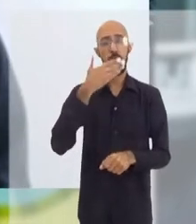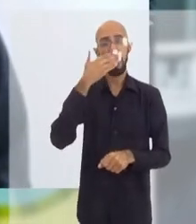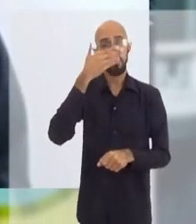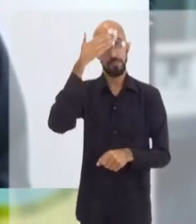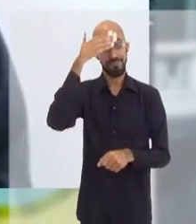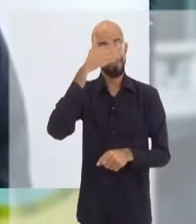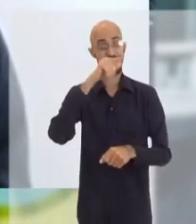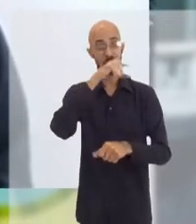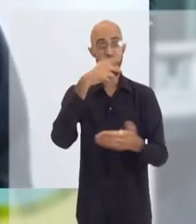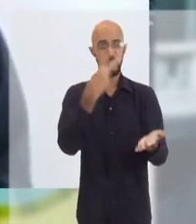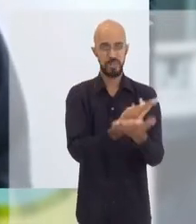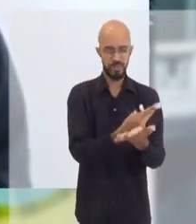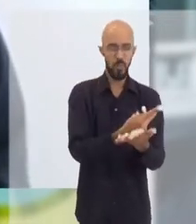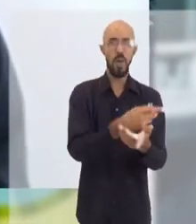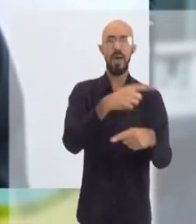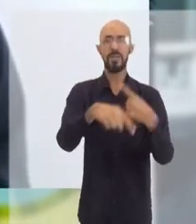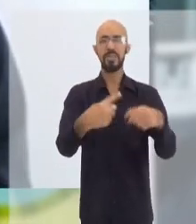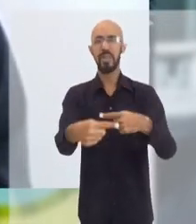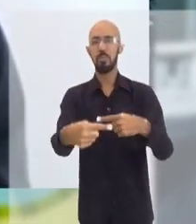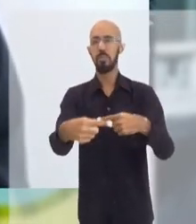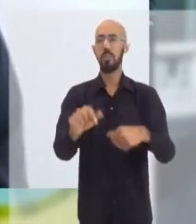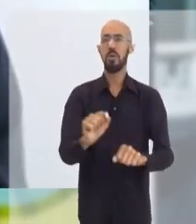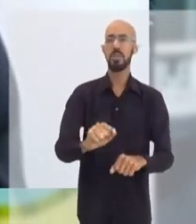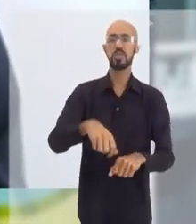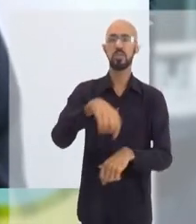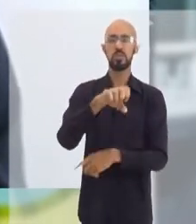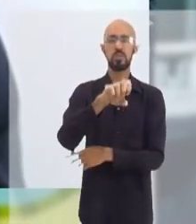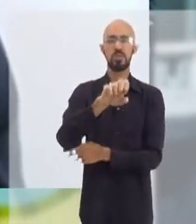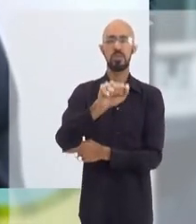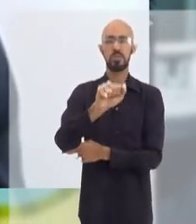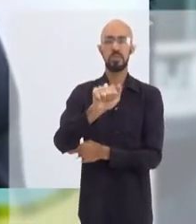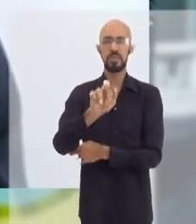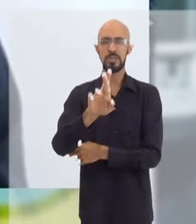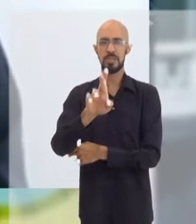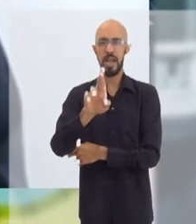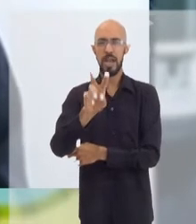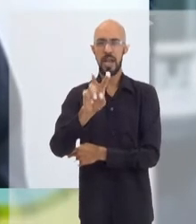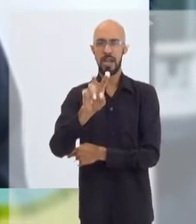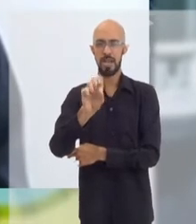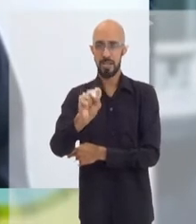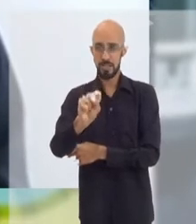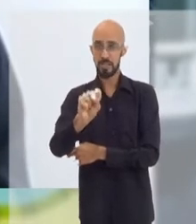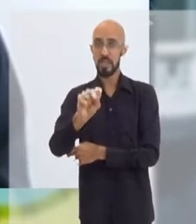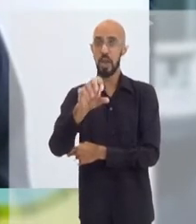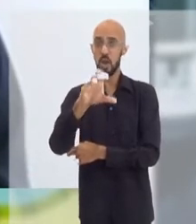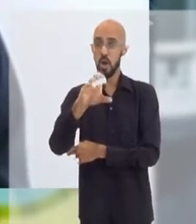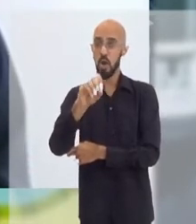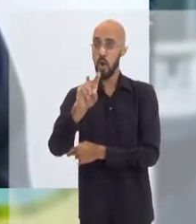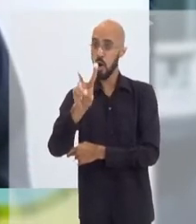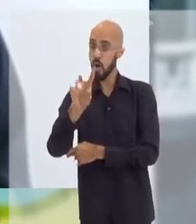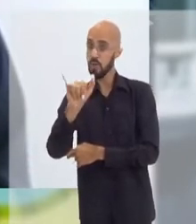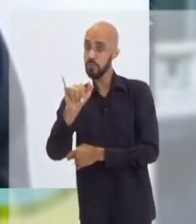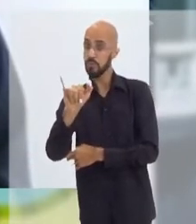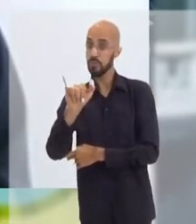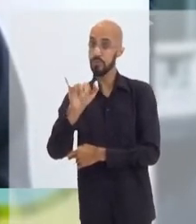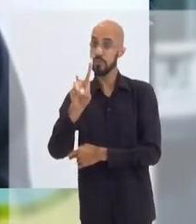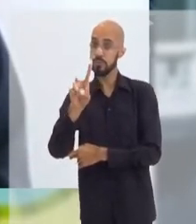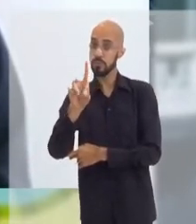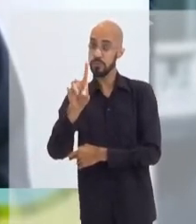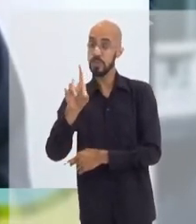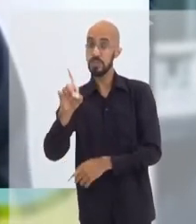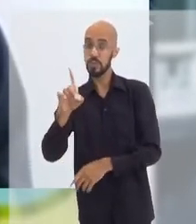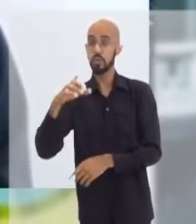tivéssemos aqui agora o novo coronavírus, o SARS-CoV-2, descoberto no início de 2020,